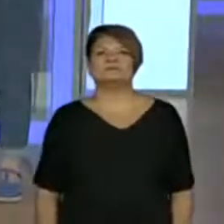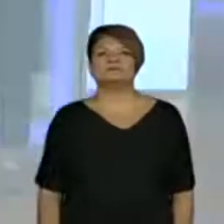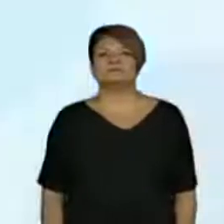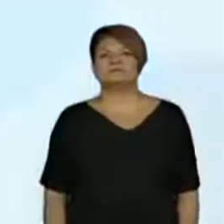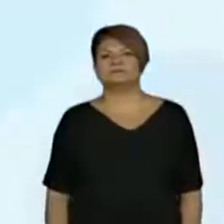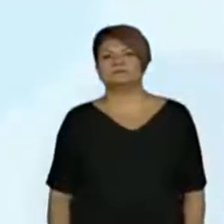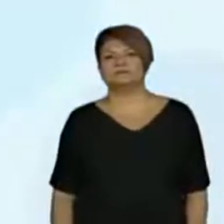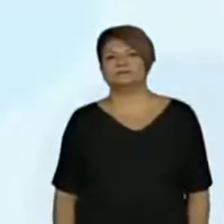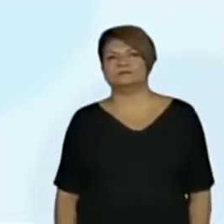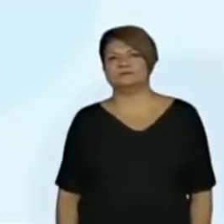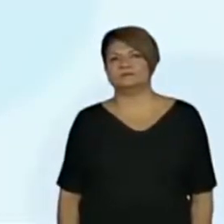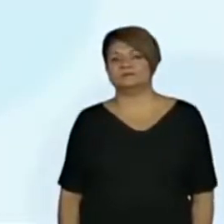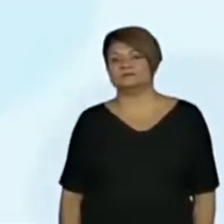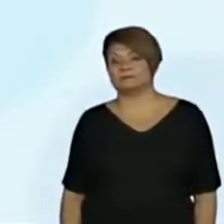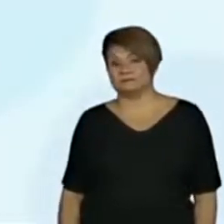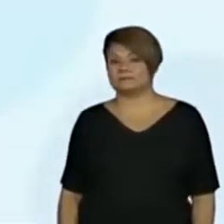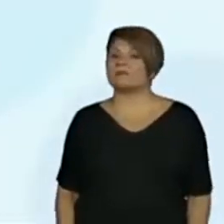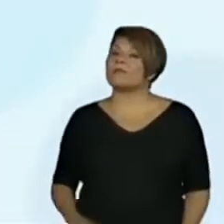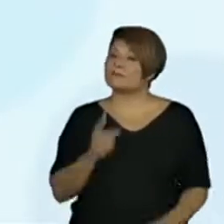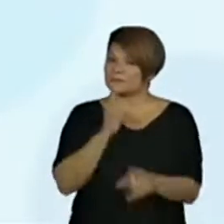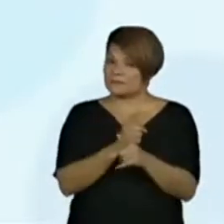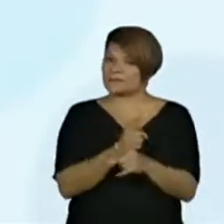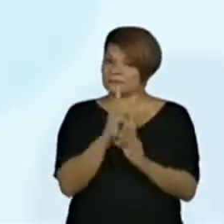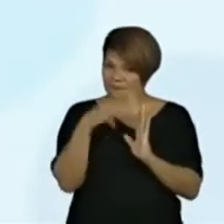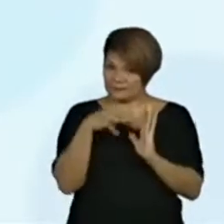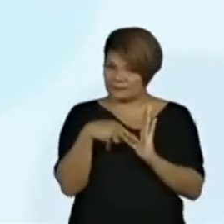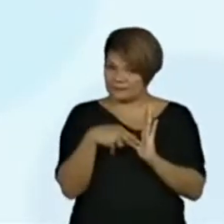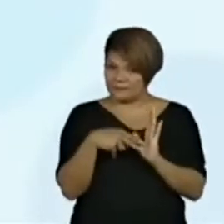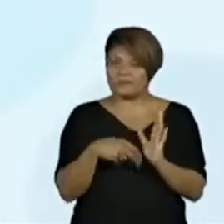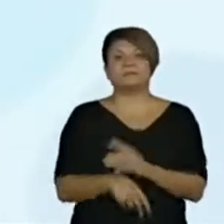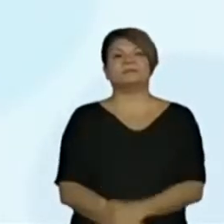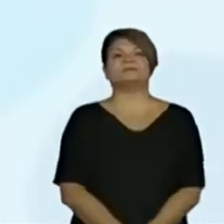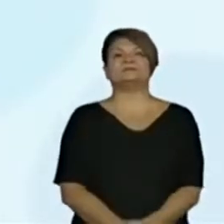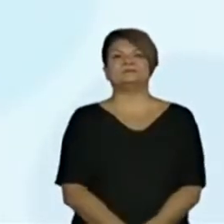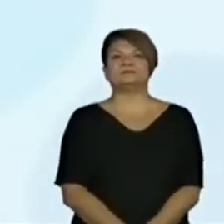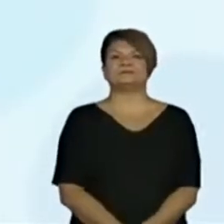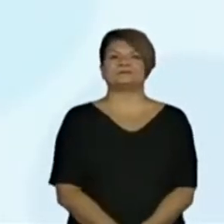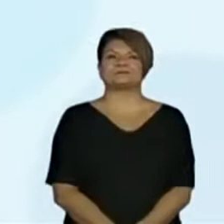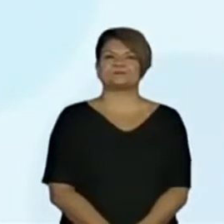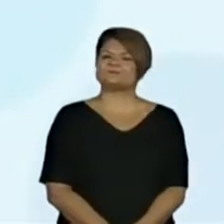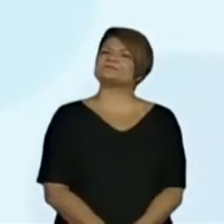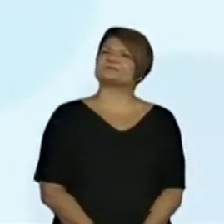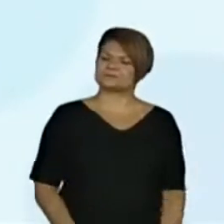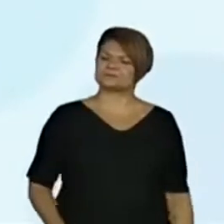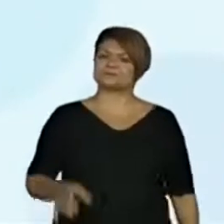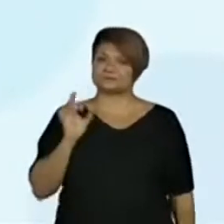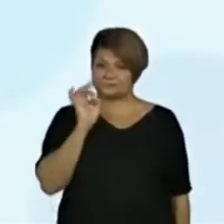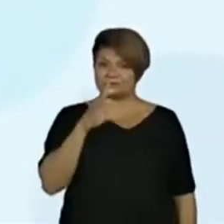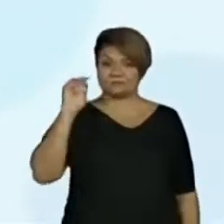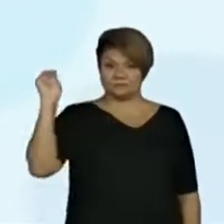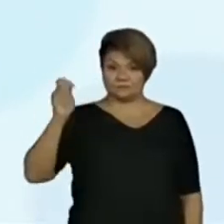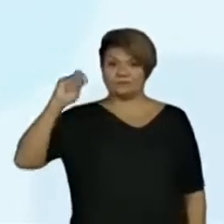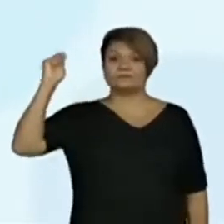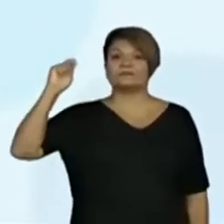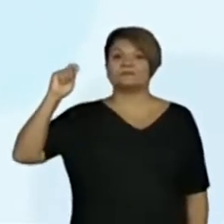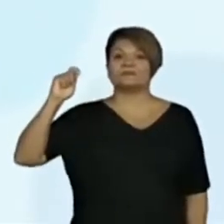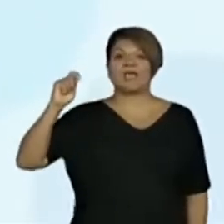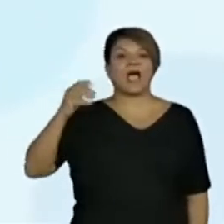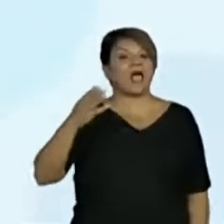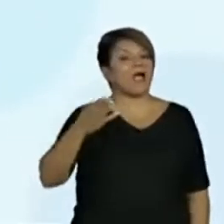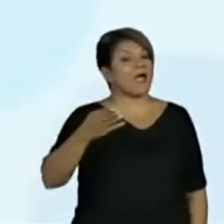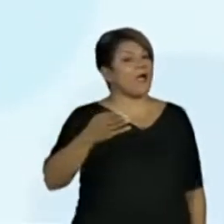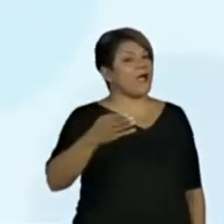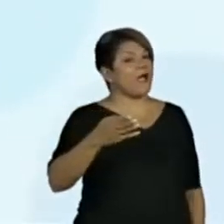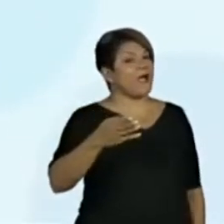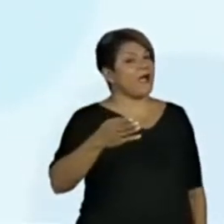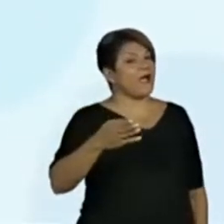Olha só. Vamos descobrir. Vamos começar a ler mais um pouquinho. Só o mago Gael... Ah, então já